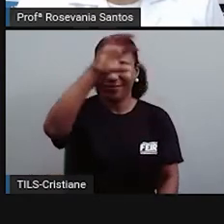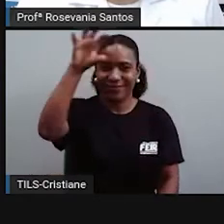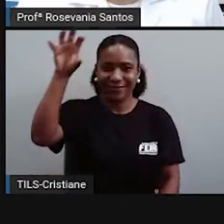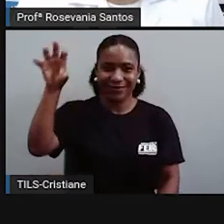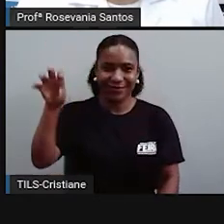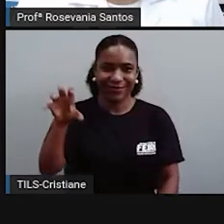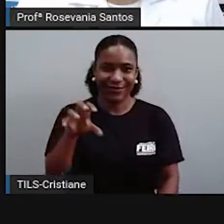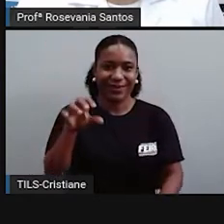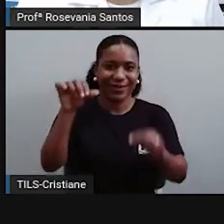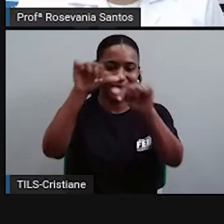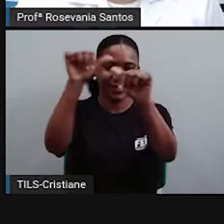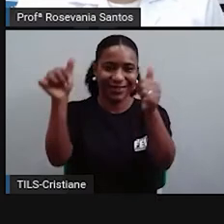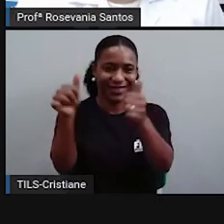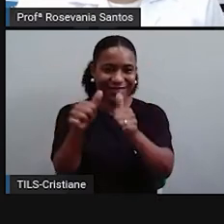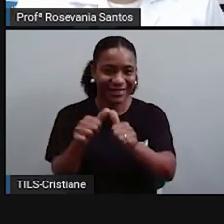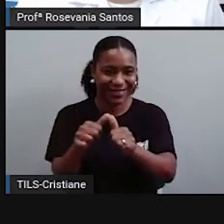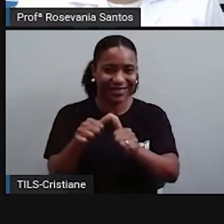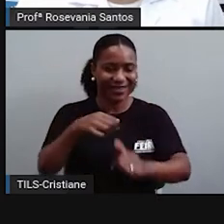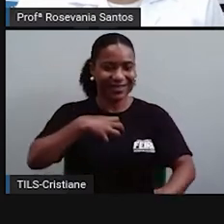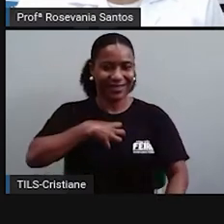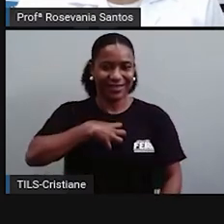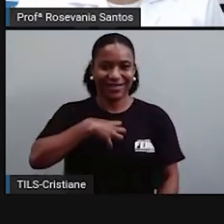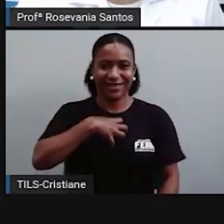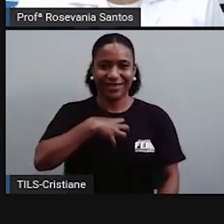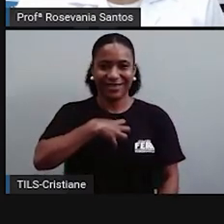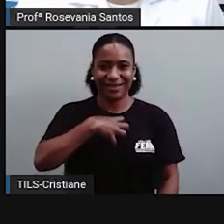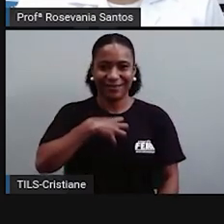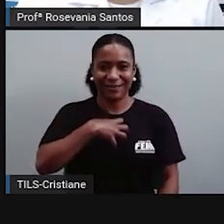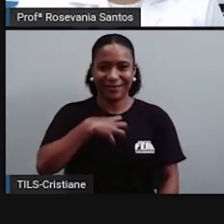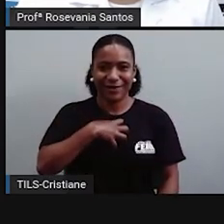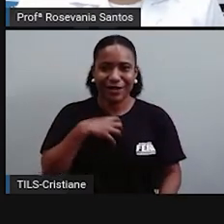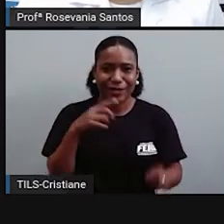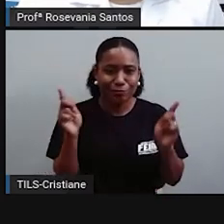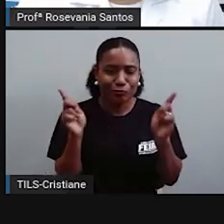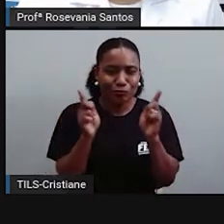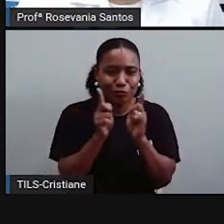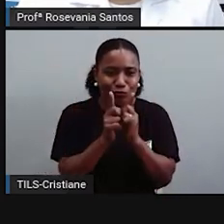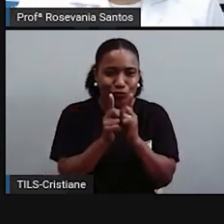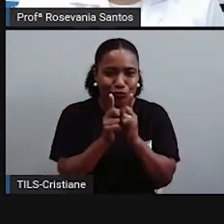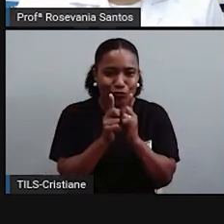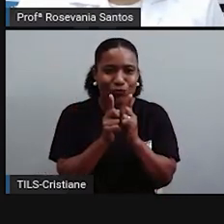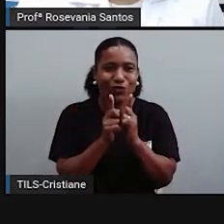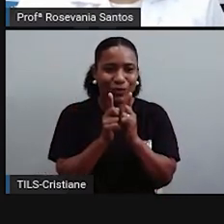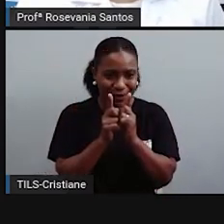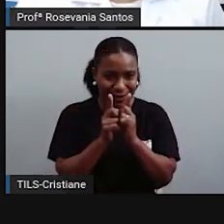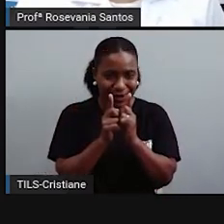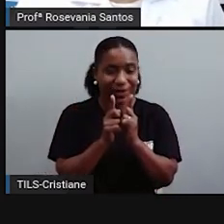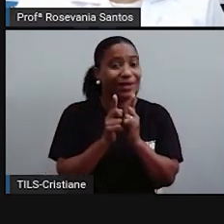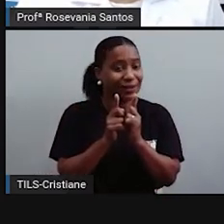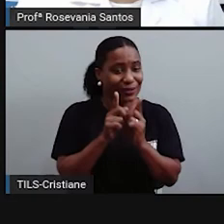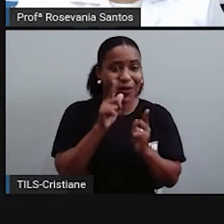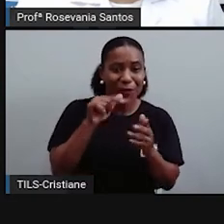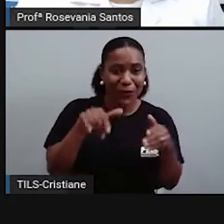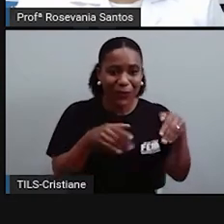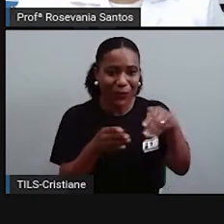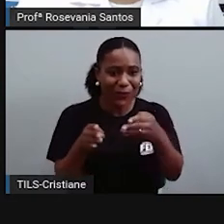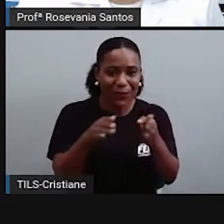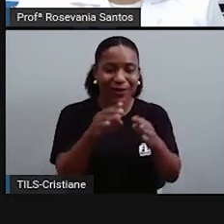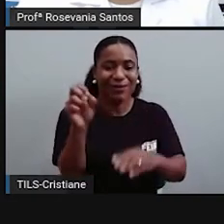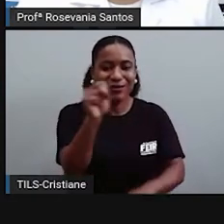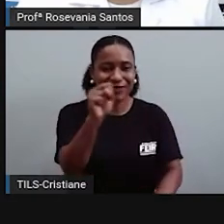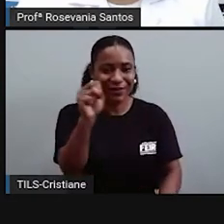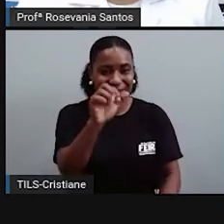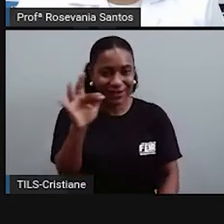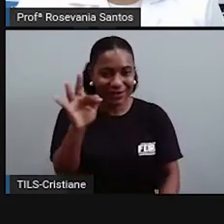né? Vamos acompanhar a nossa Bahia. Ela era uma parte pequena, só ia praticamente até a parte do Rio de para o Rio. Depois, ela ocupou, né? A